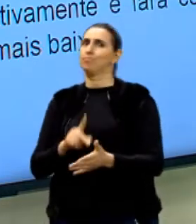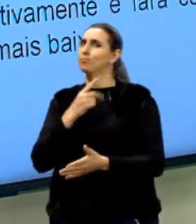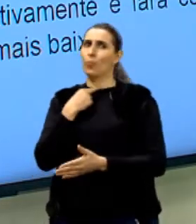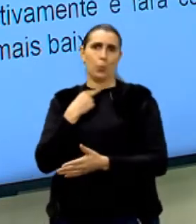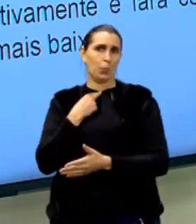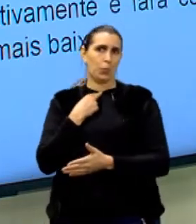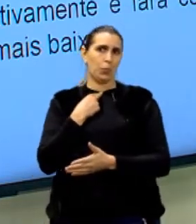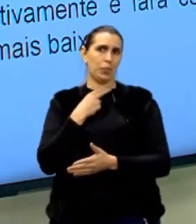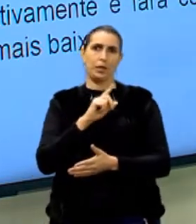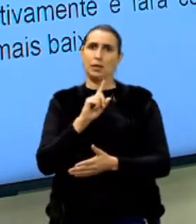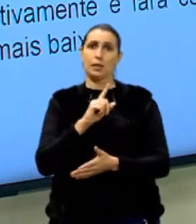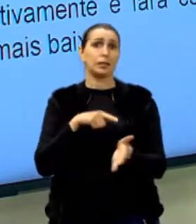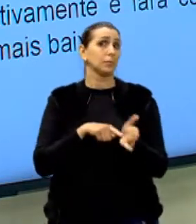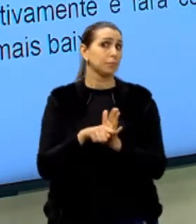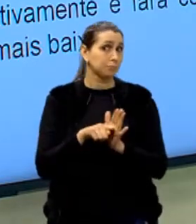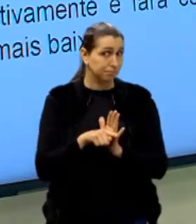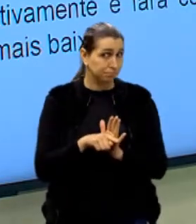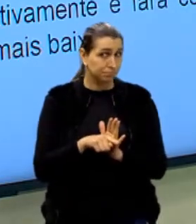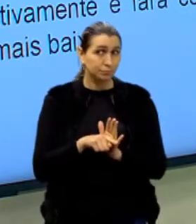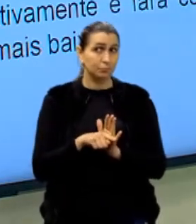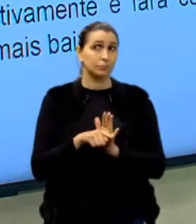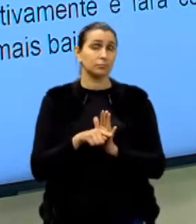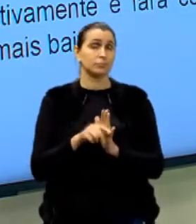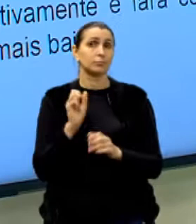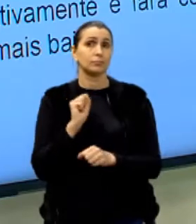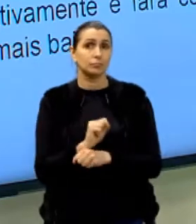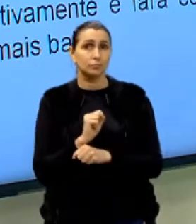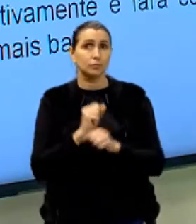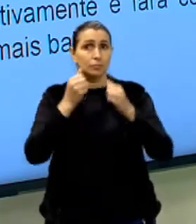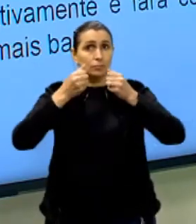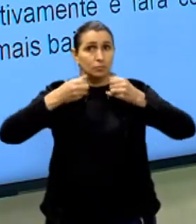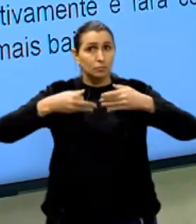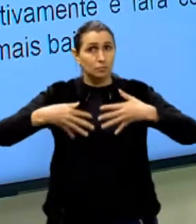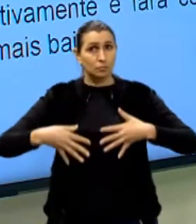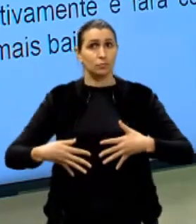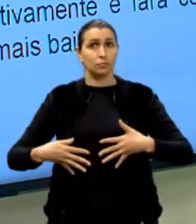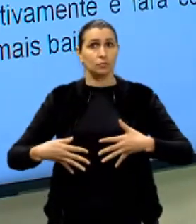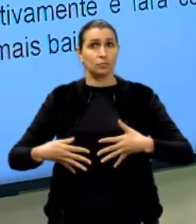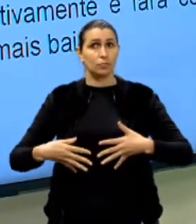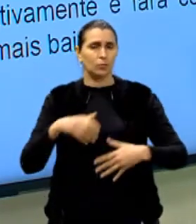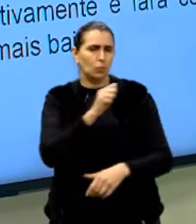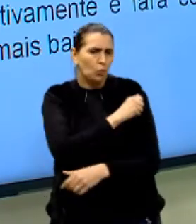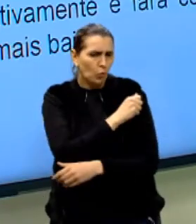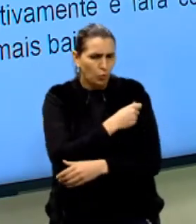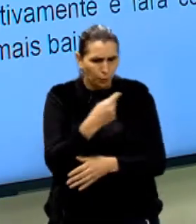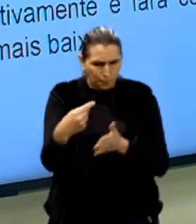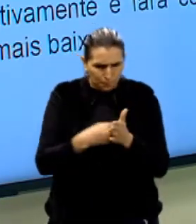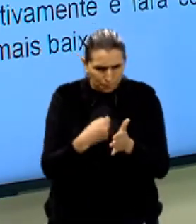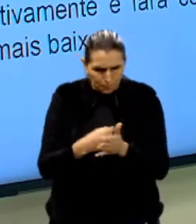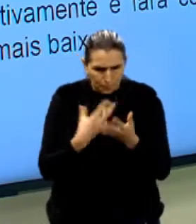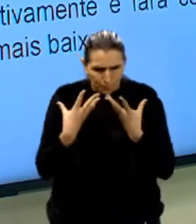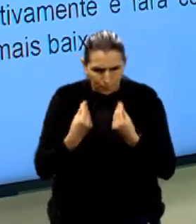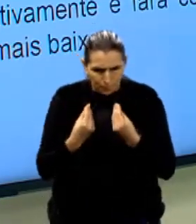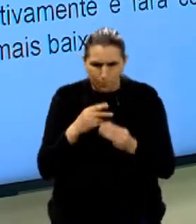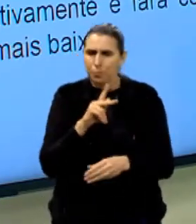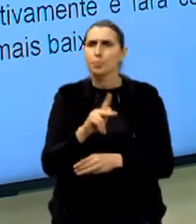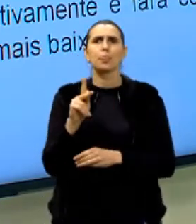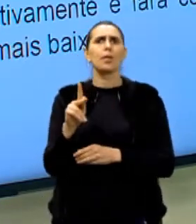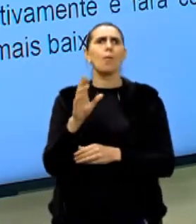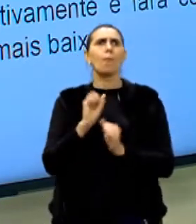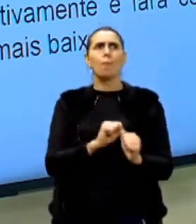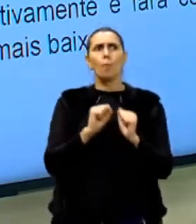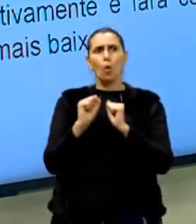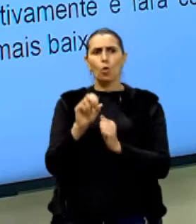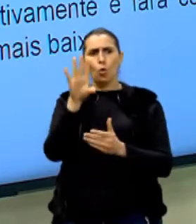motivadores e nem das questões. Pausa. Vou explicar. Os alunos me perguntam muito isso, tá? Professor, eu